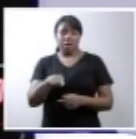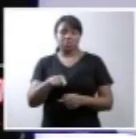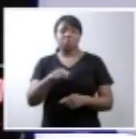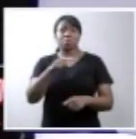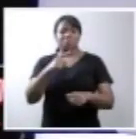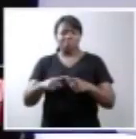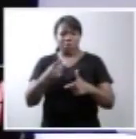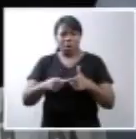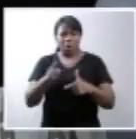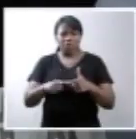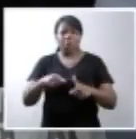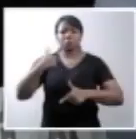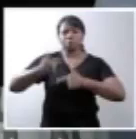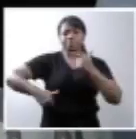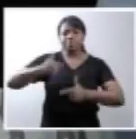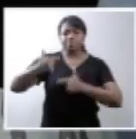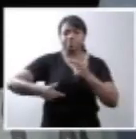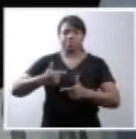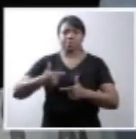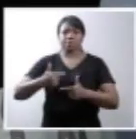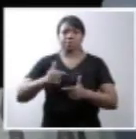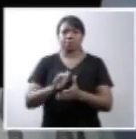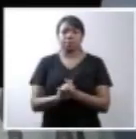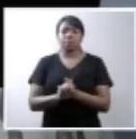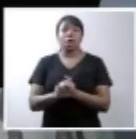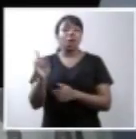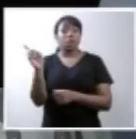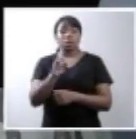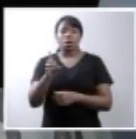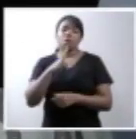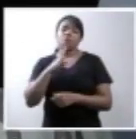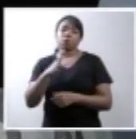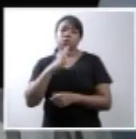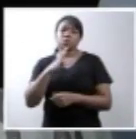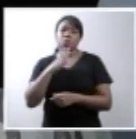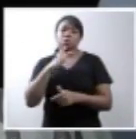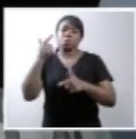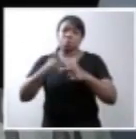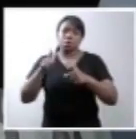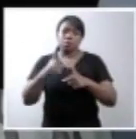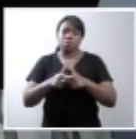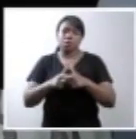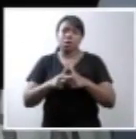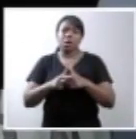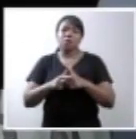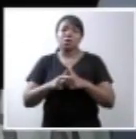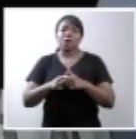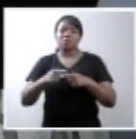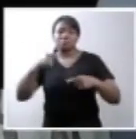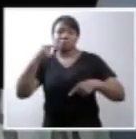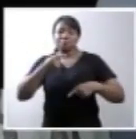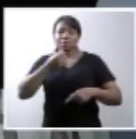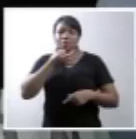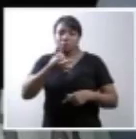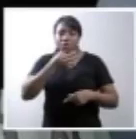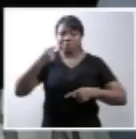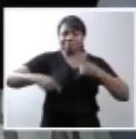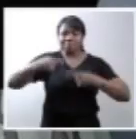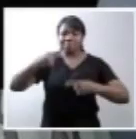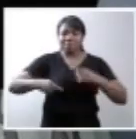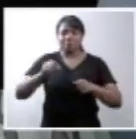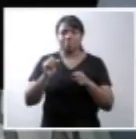que a Escola de Gente trabalha. Portanto, não reconhecemos nossa causa nas críticas que têm sido feitas